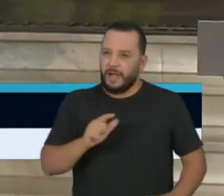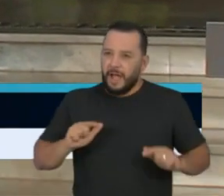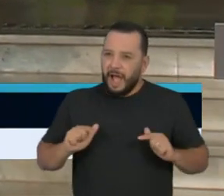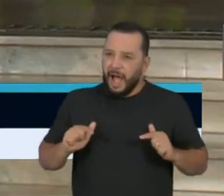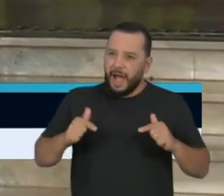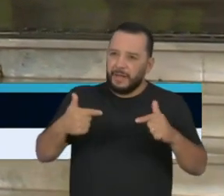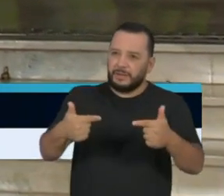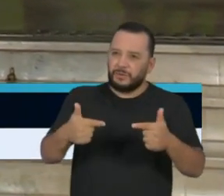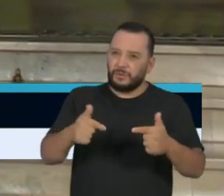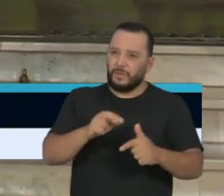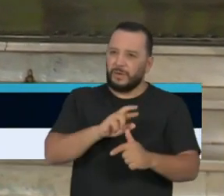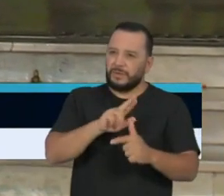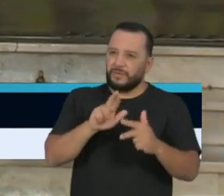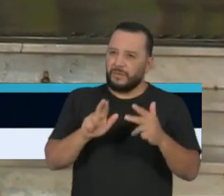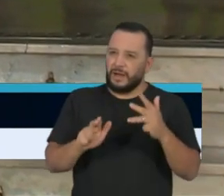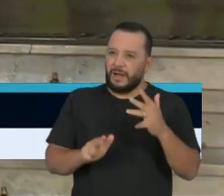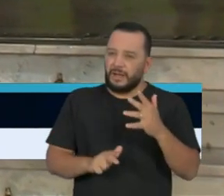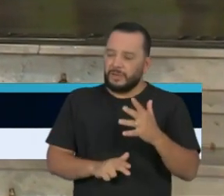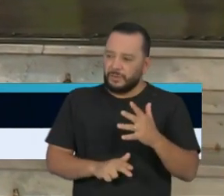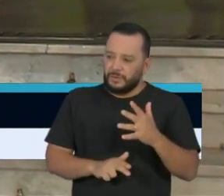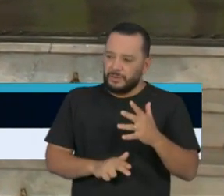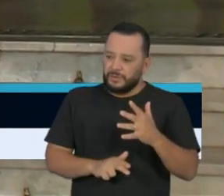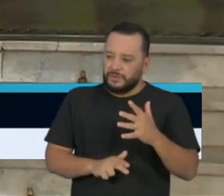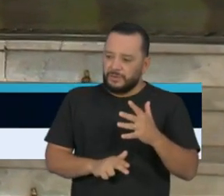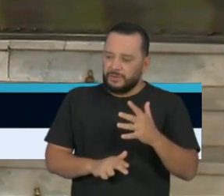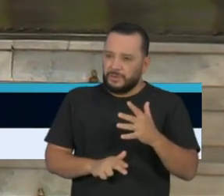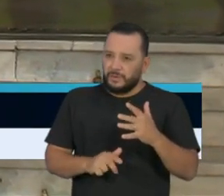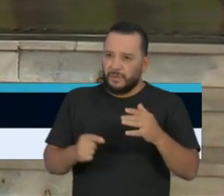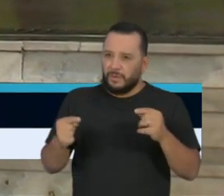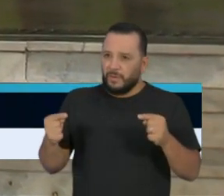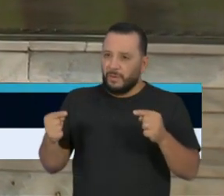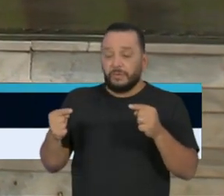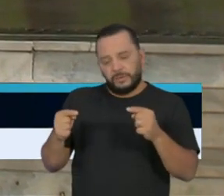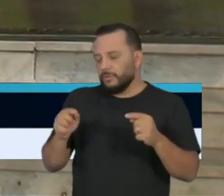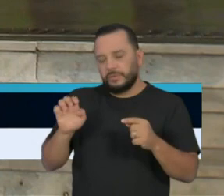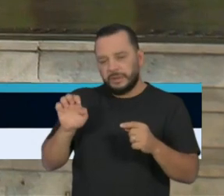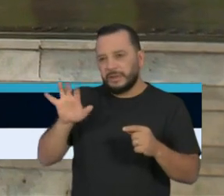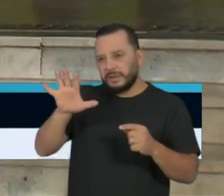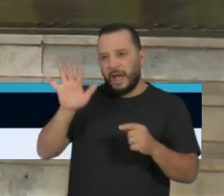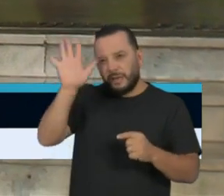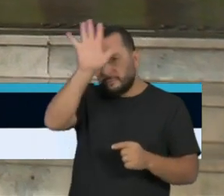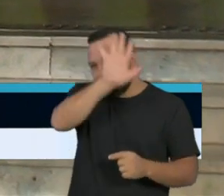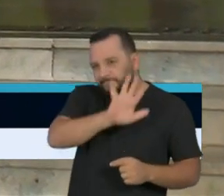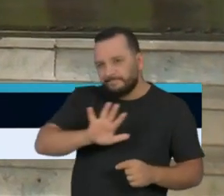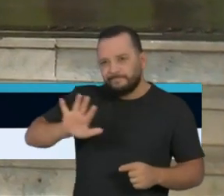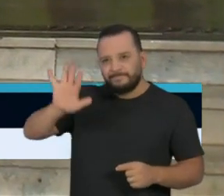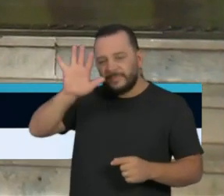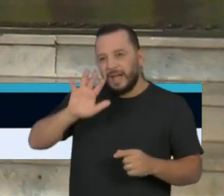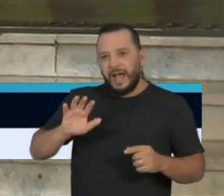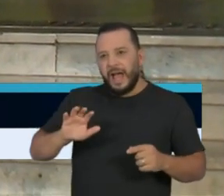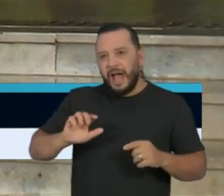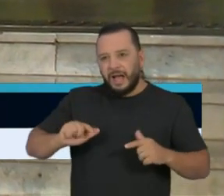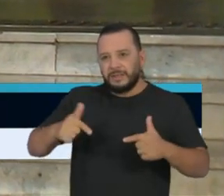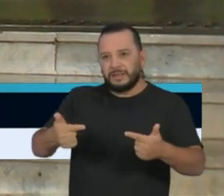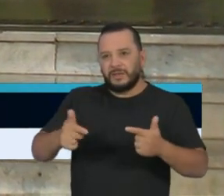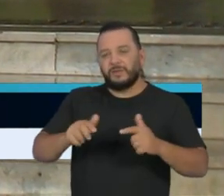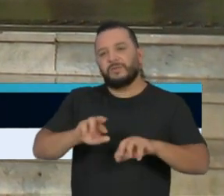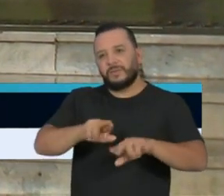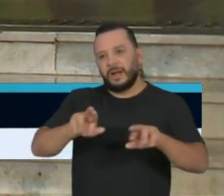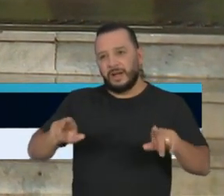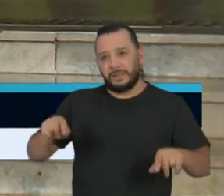se relacionam à questão do Estado como um todo. Todos vocês sabem, o governador liberou